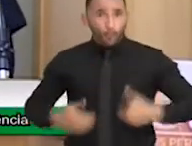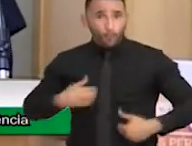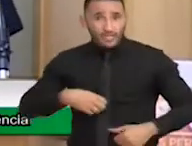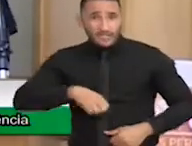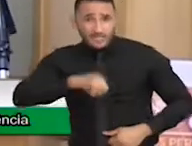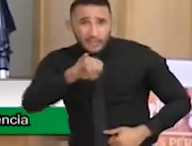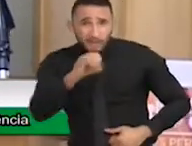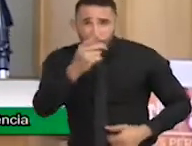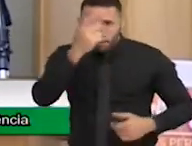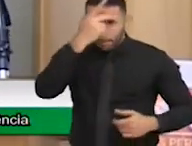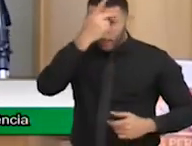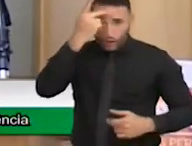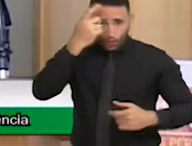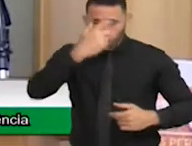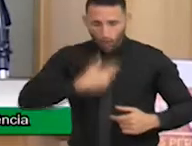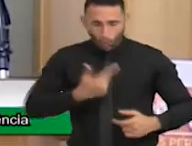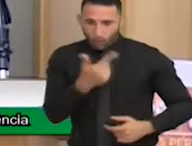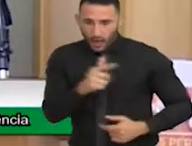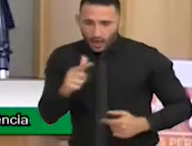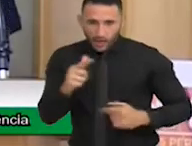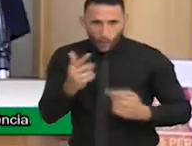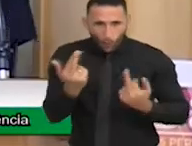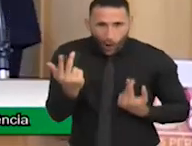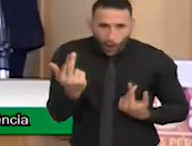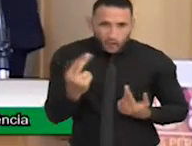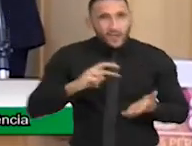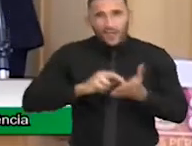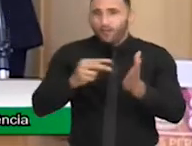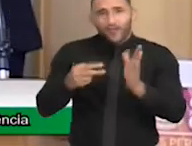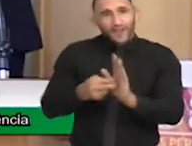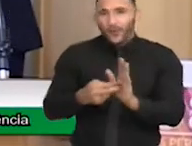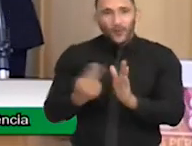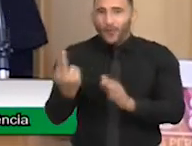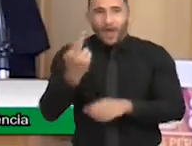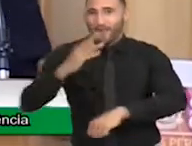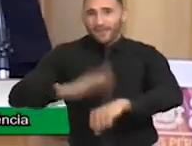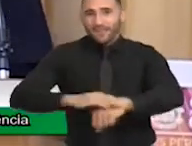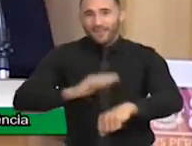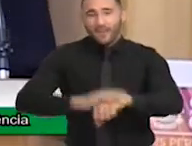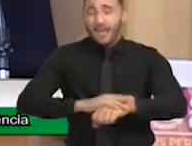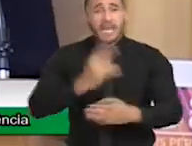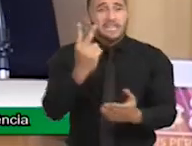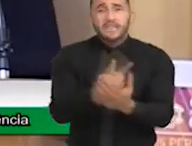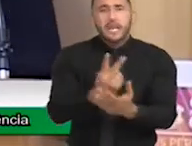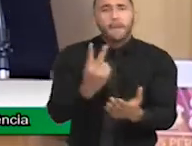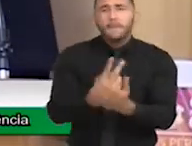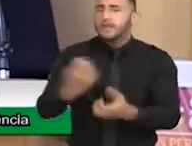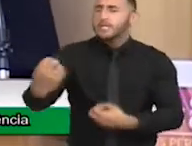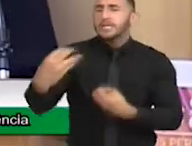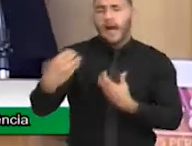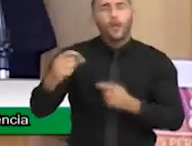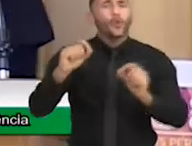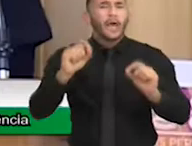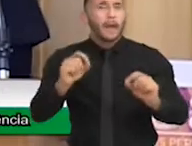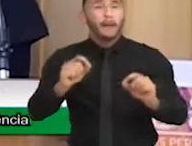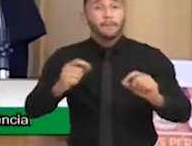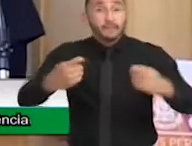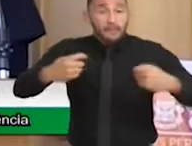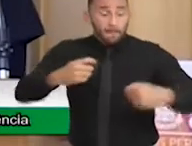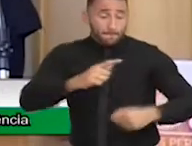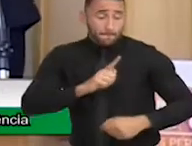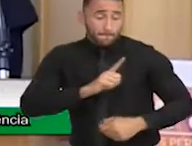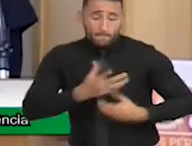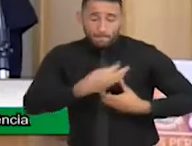para atividades rotineiras. Nós fomos educados a ter medo da deficiência. Quem, como quando